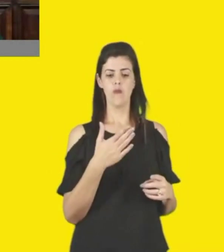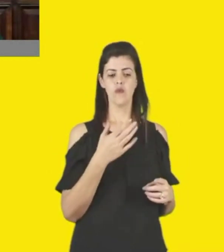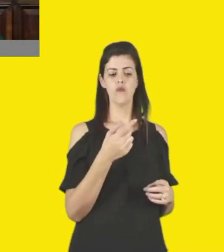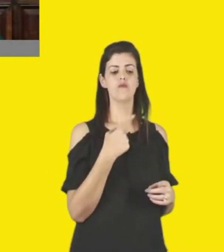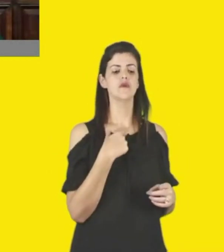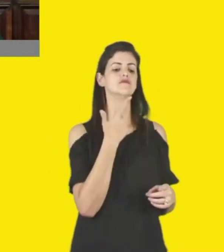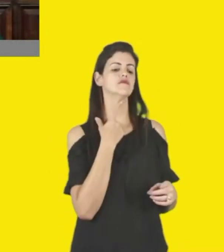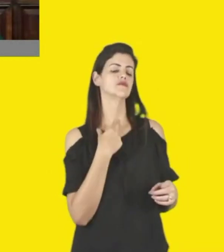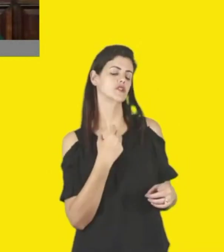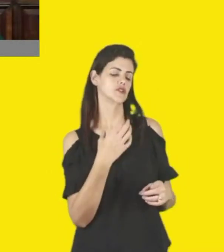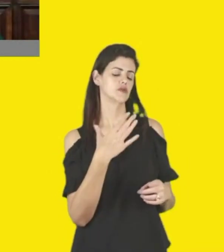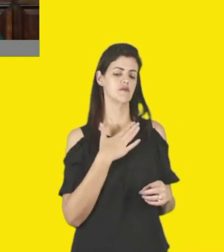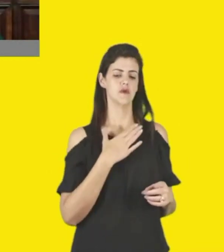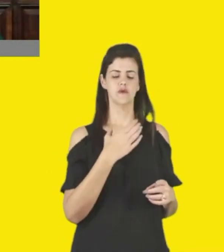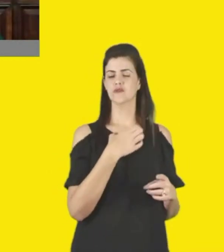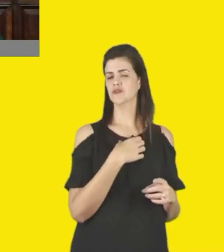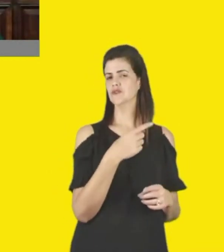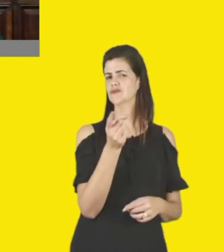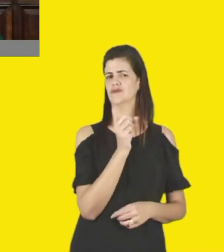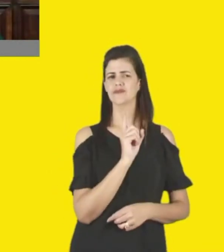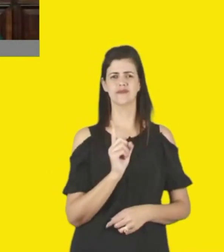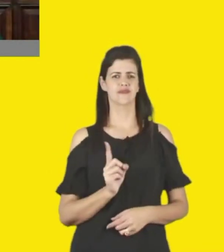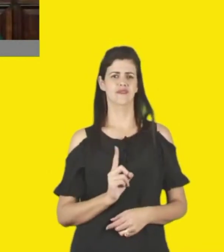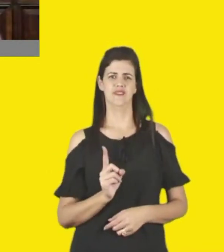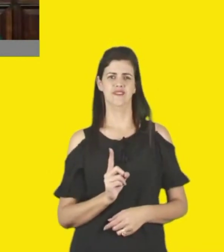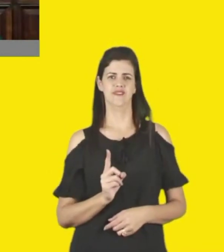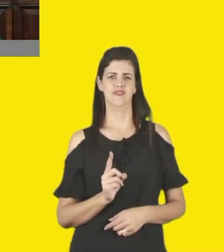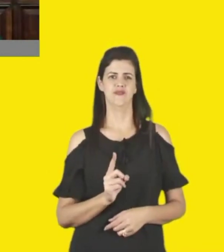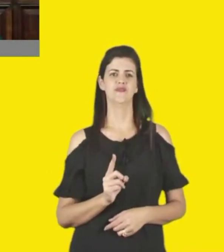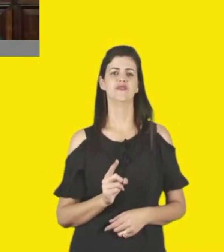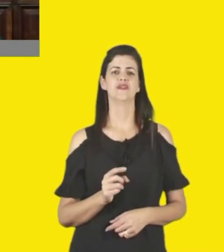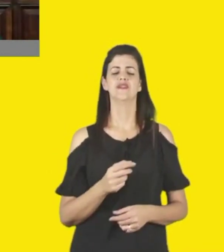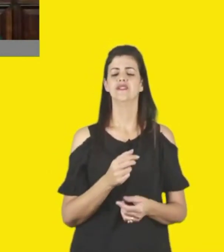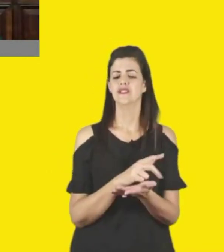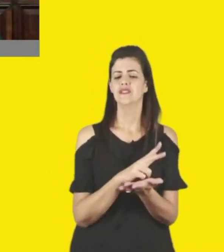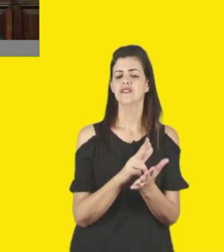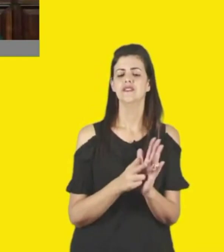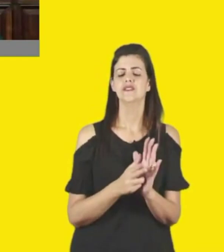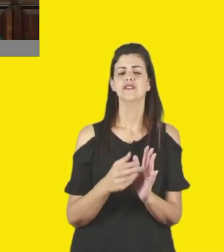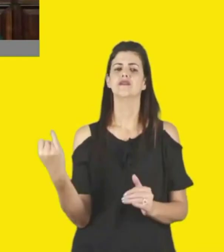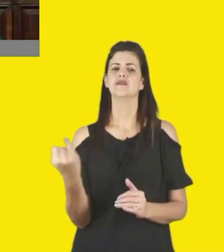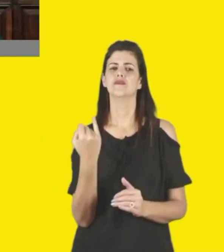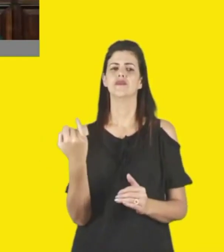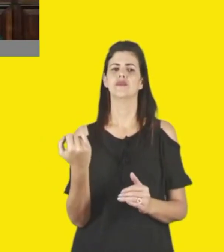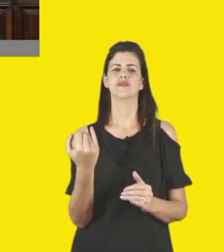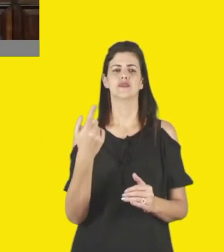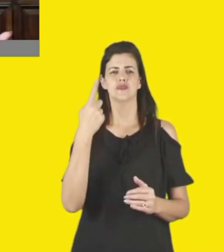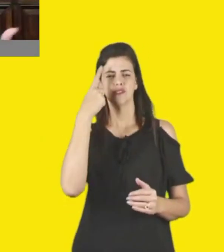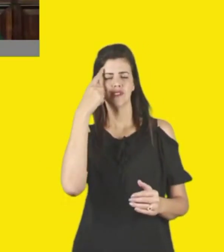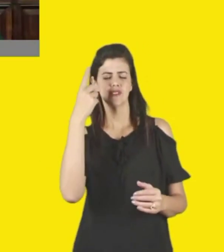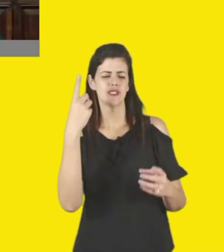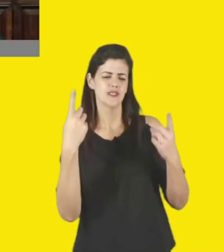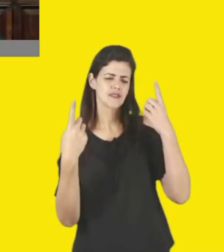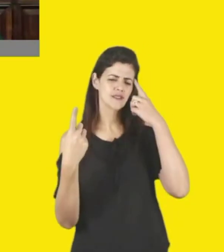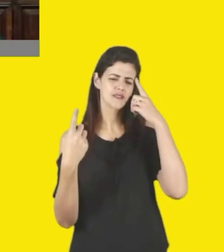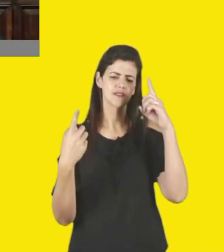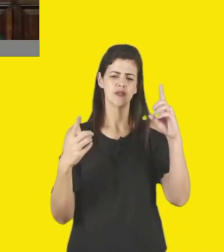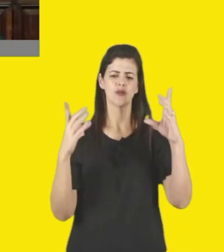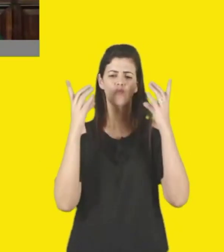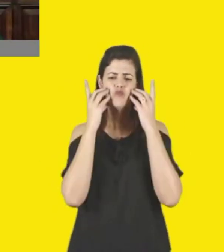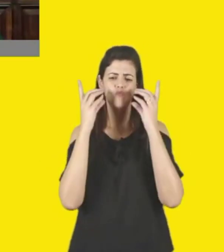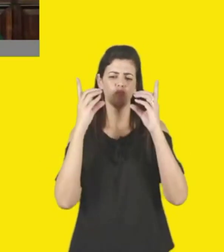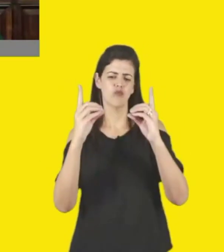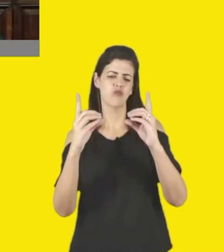e se a gente tivesse esse olhar para outras linguagens, para além da cultura, pode ser que a gente estivesse, inclusive, numa outra posição